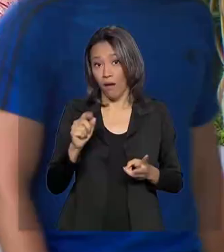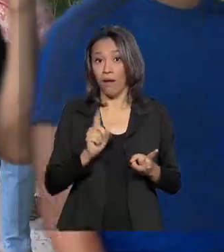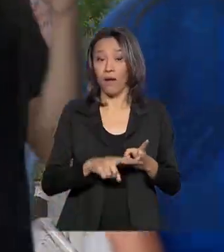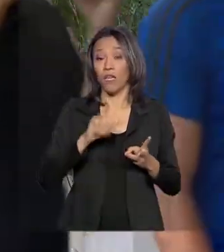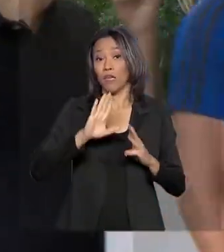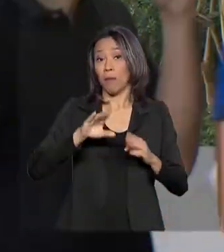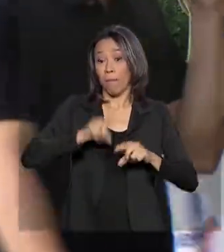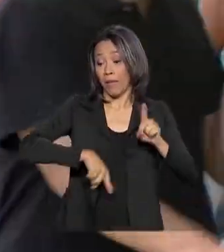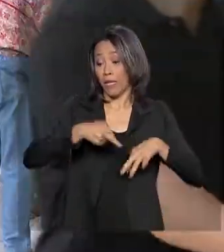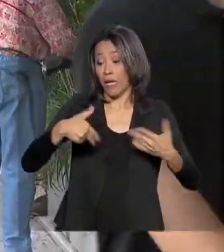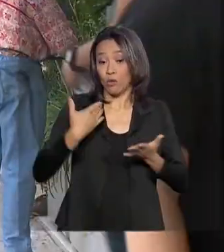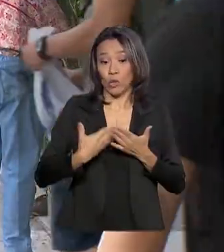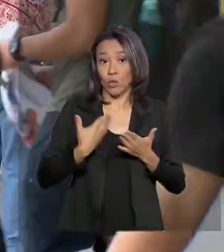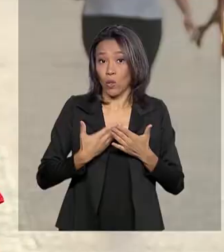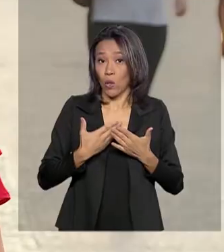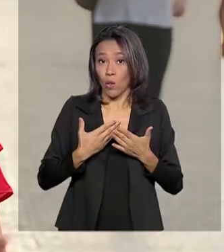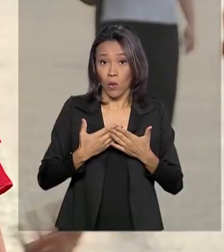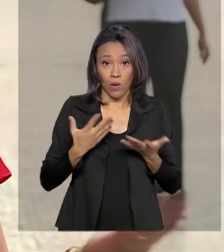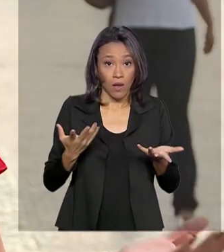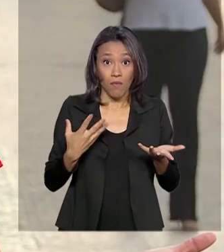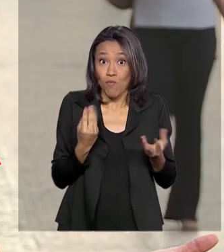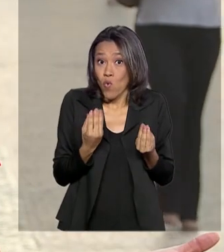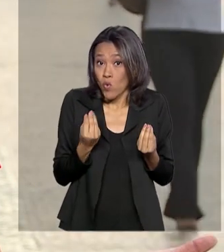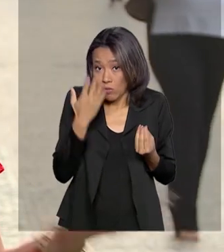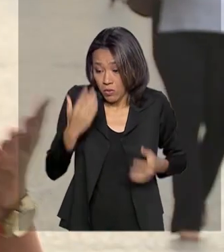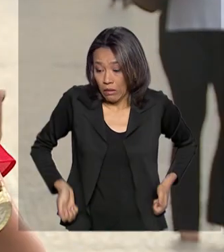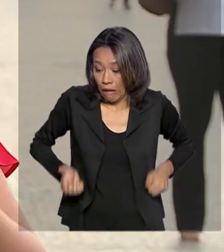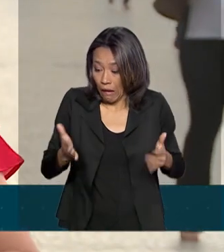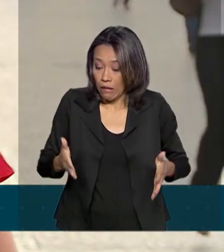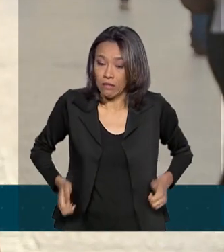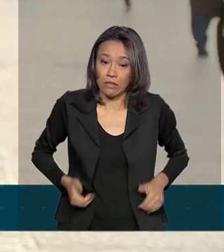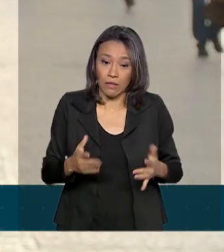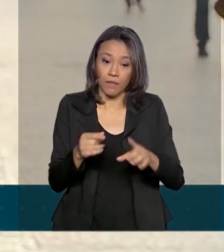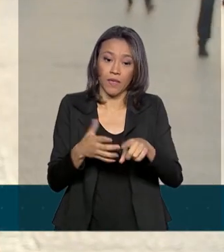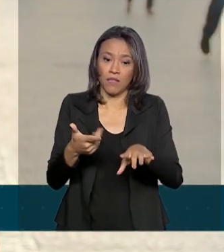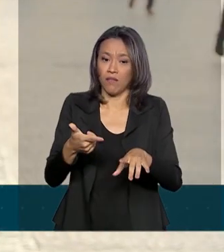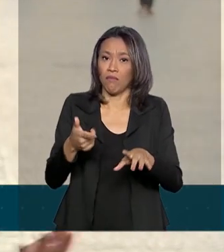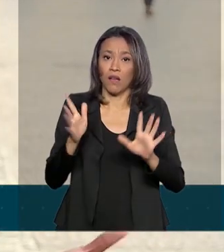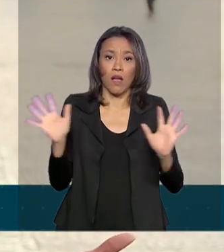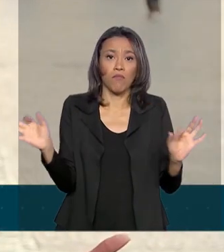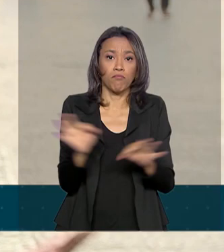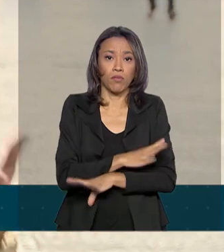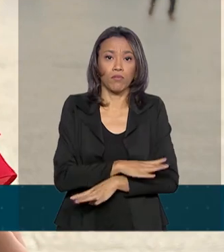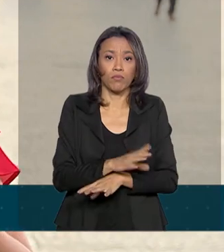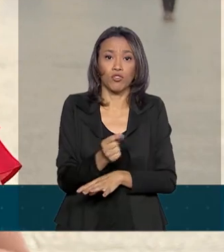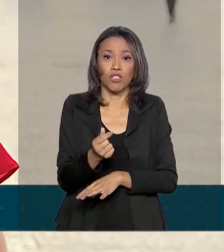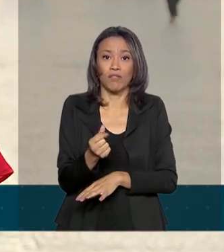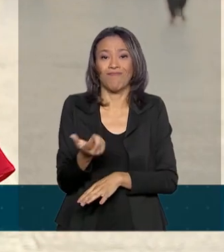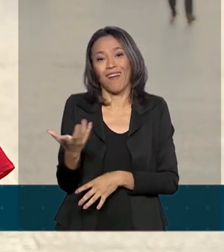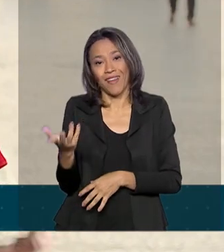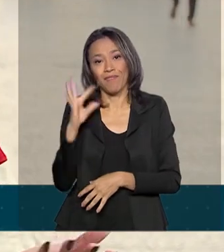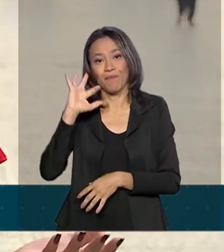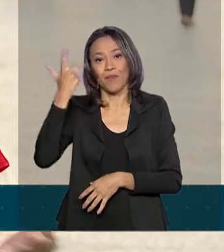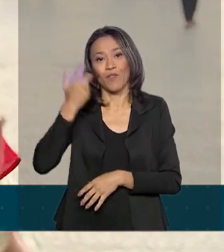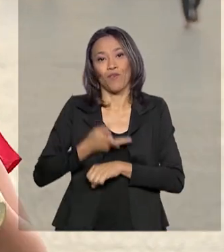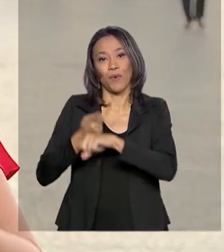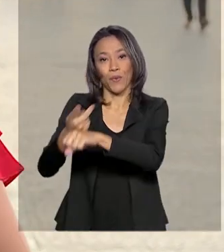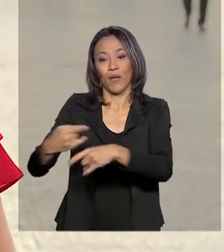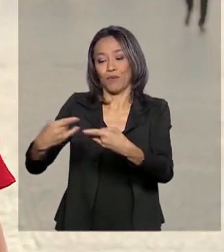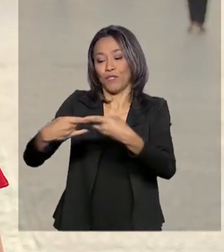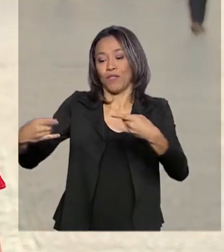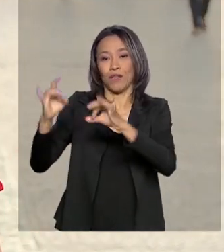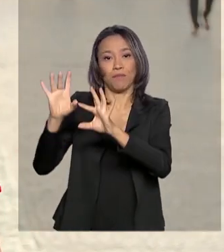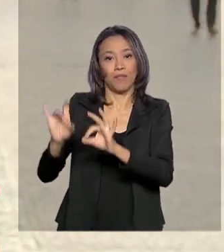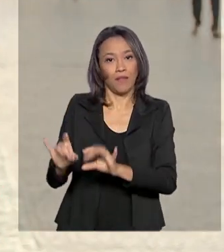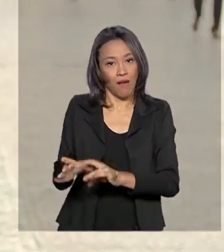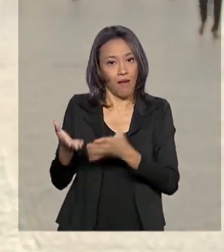gente gasta mais do que tem na conta. Quando o dinheiro acaba, antes do mês, não tem jeito. O cheque especial vira opção. Afinal, é uma